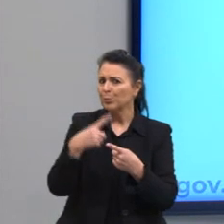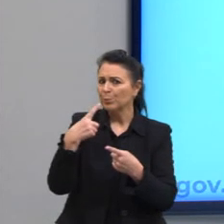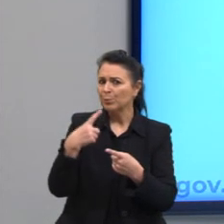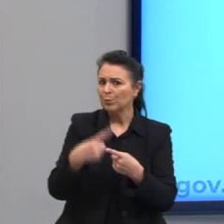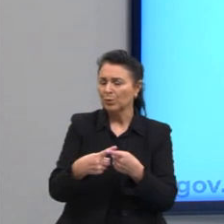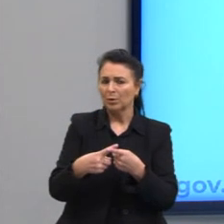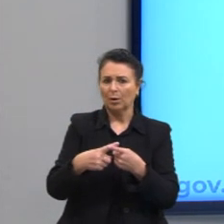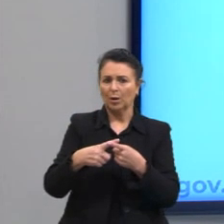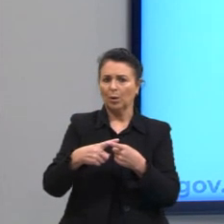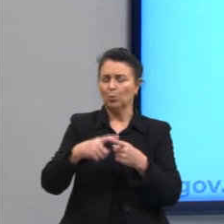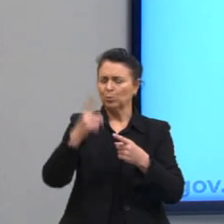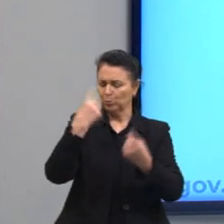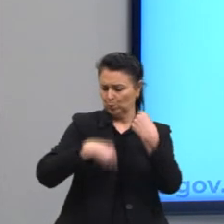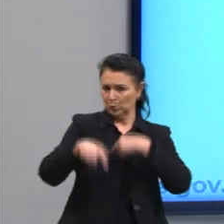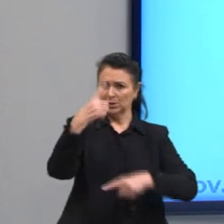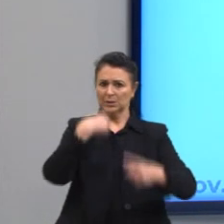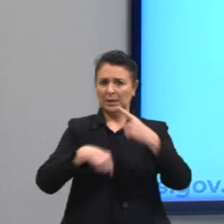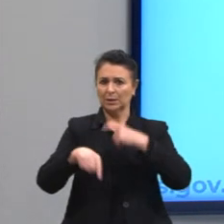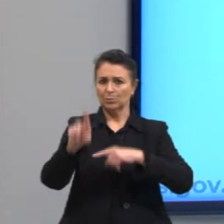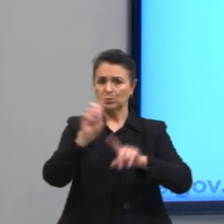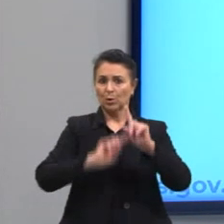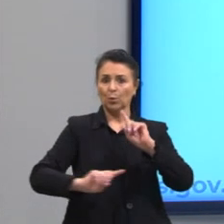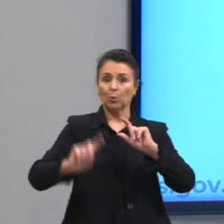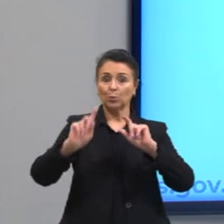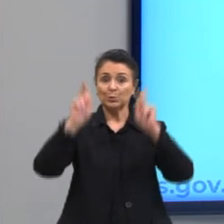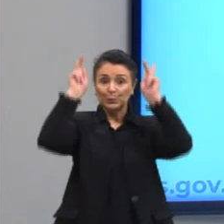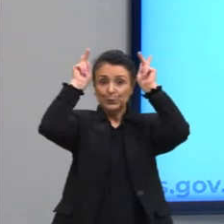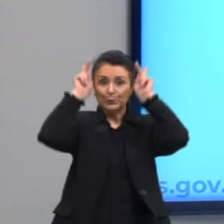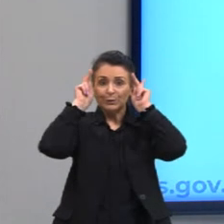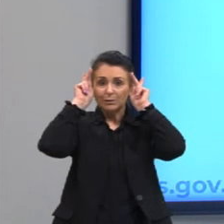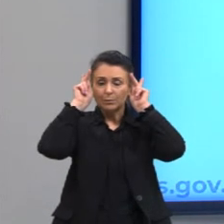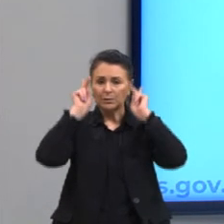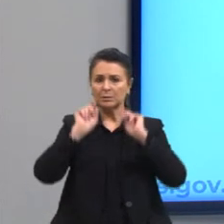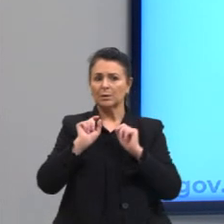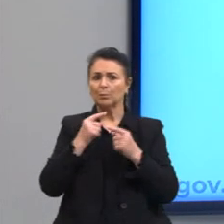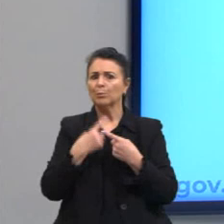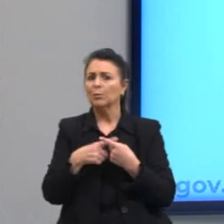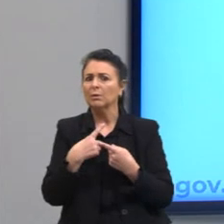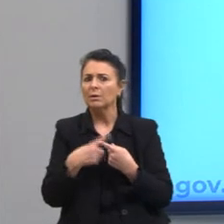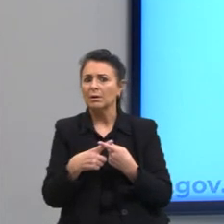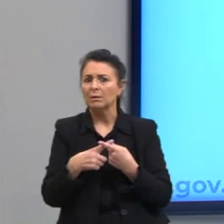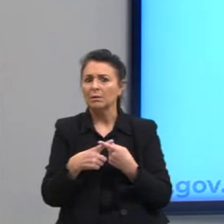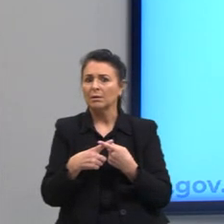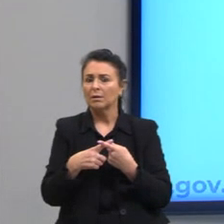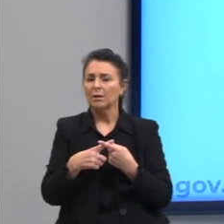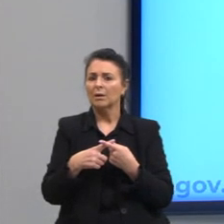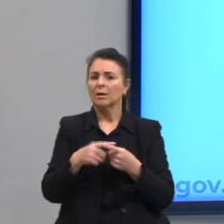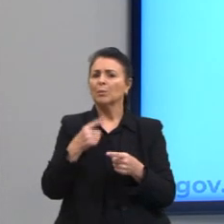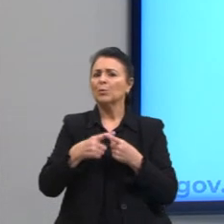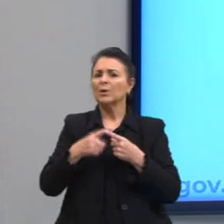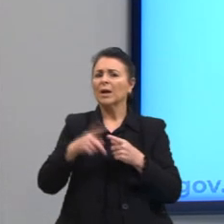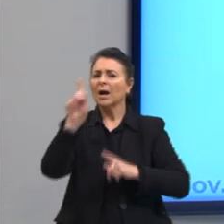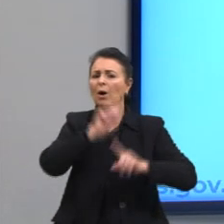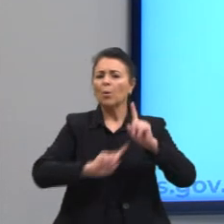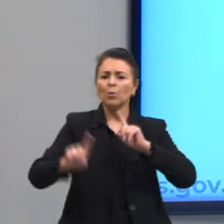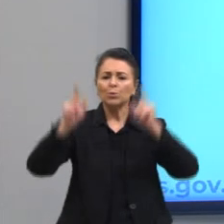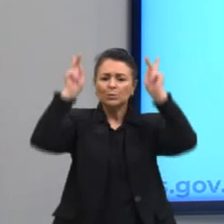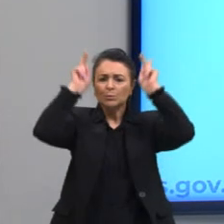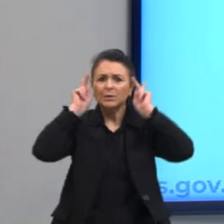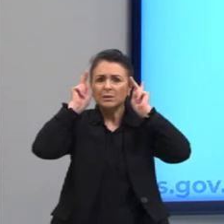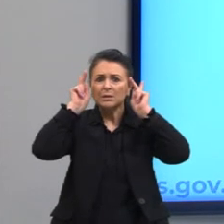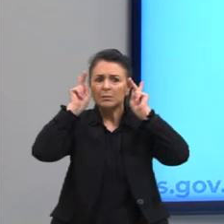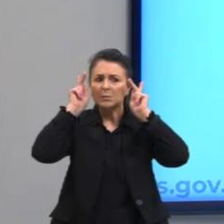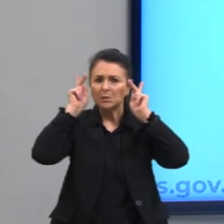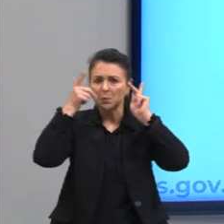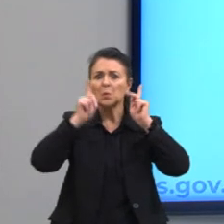êxito, o sucesso de alguns príncipes em... Então, o que esses príncipes tiveram sucesso em fazer? O eles fizeram?